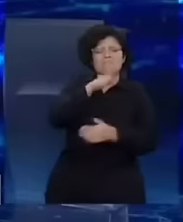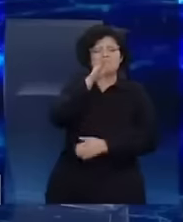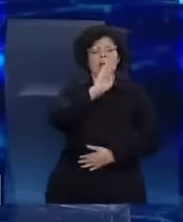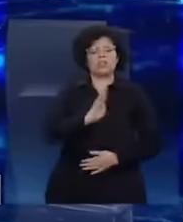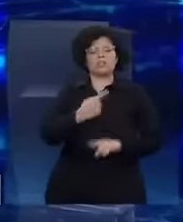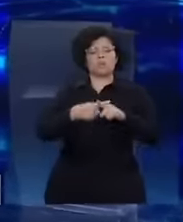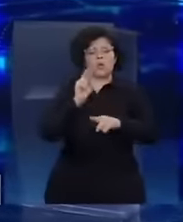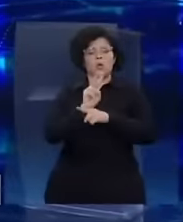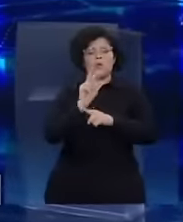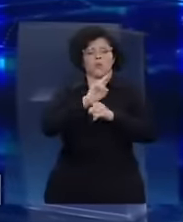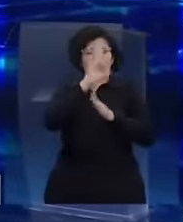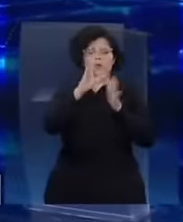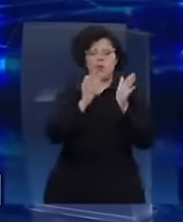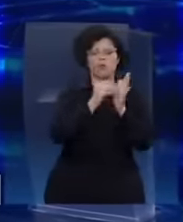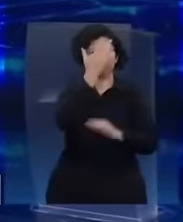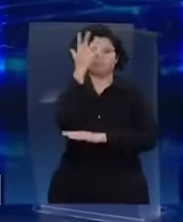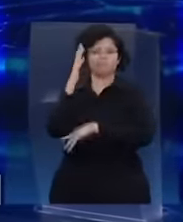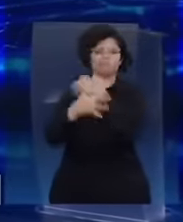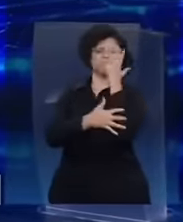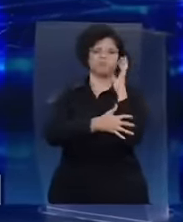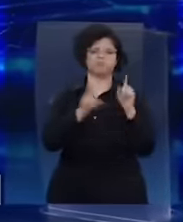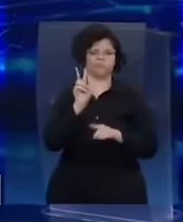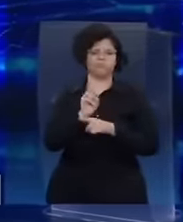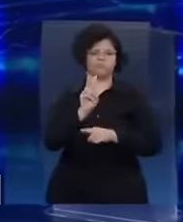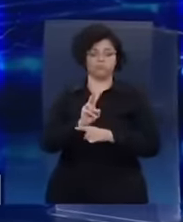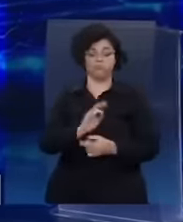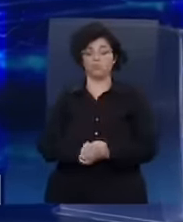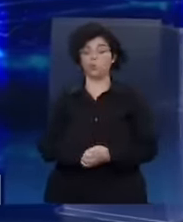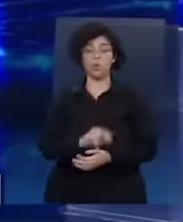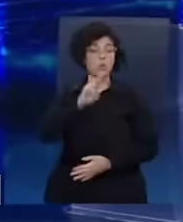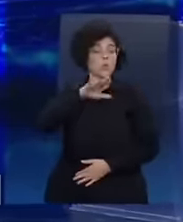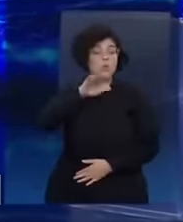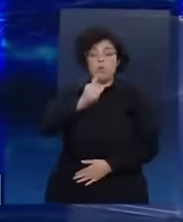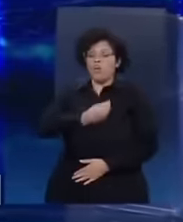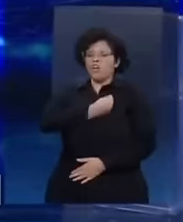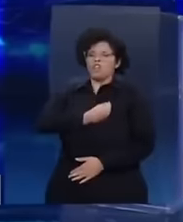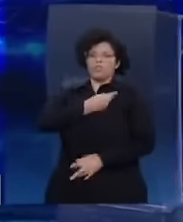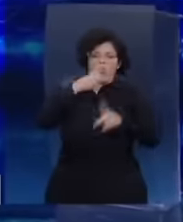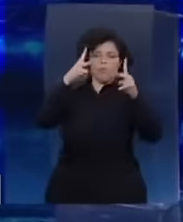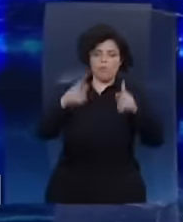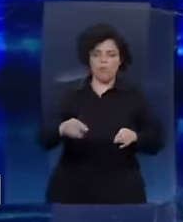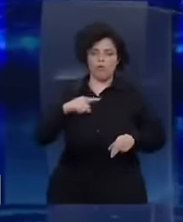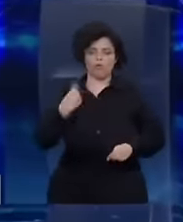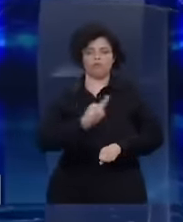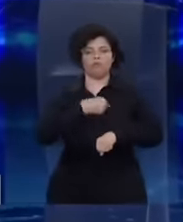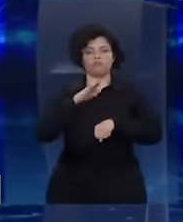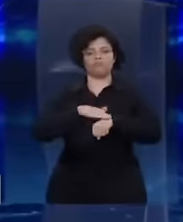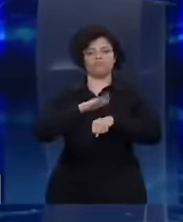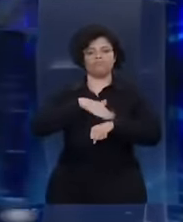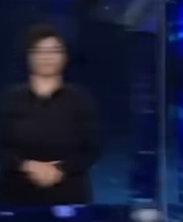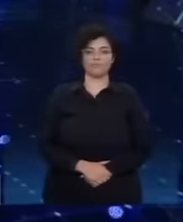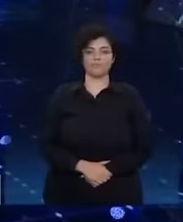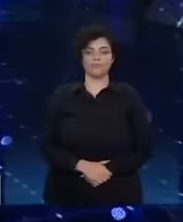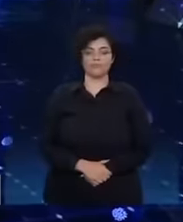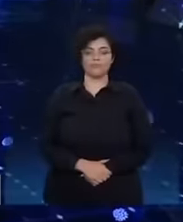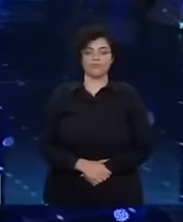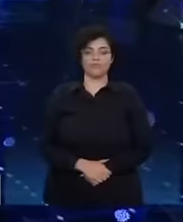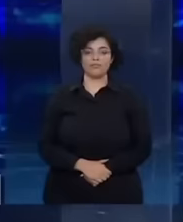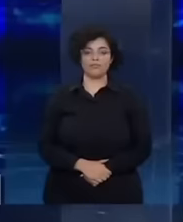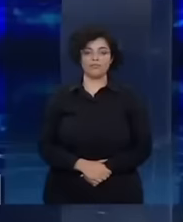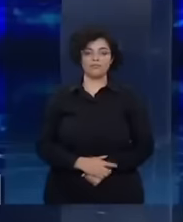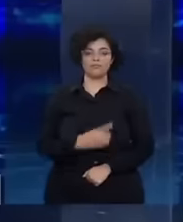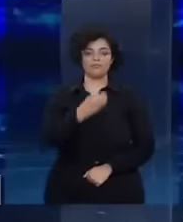cuidava da questão ambiental. Não existiu nenhum governo que fizesse o que a gente fez na questão ambiental. 14 anos,